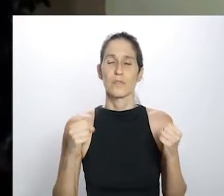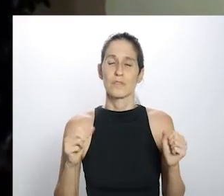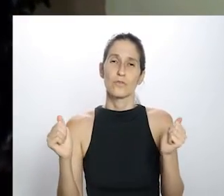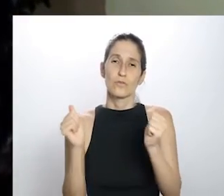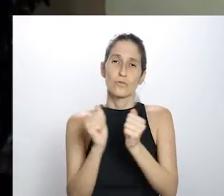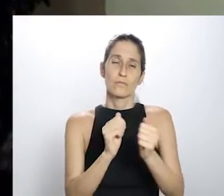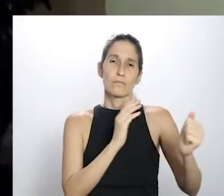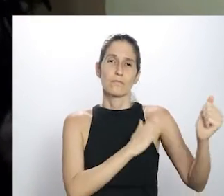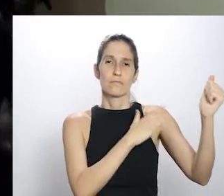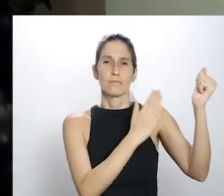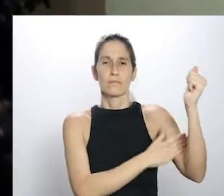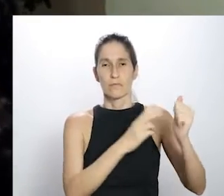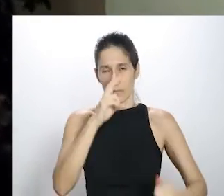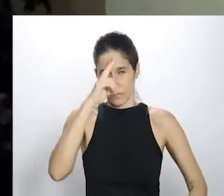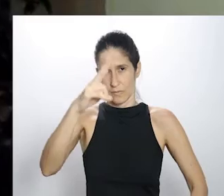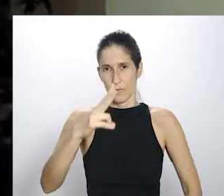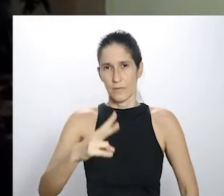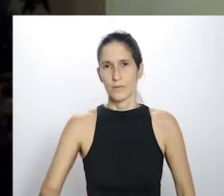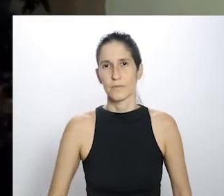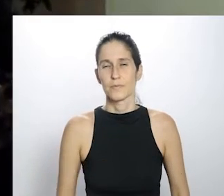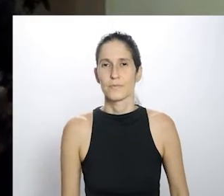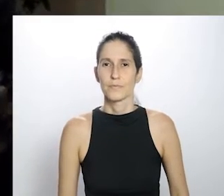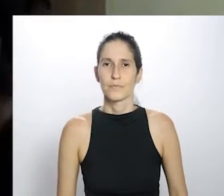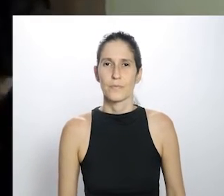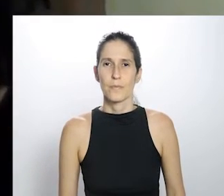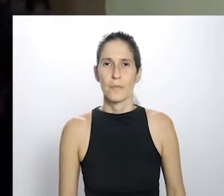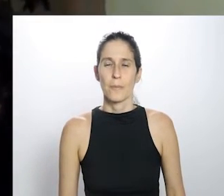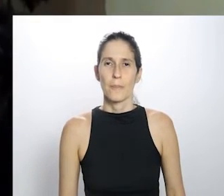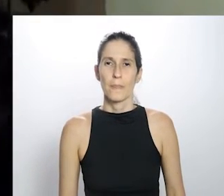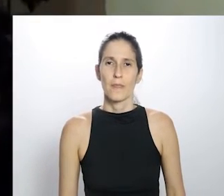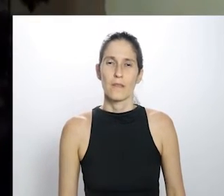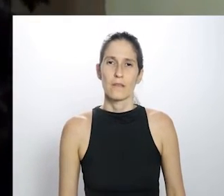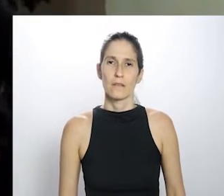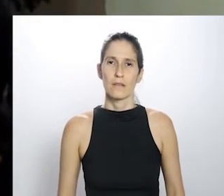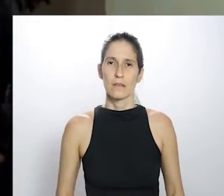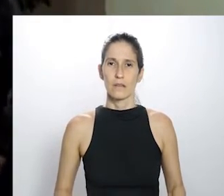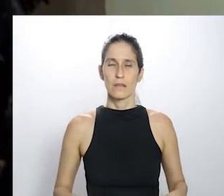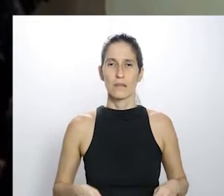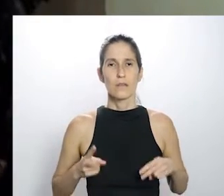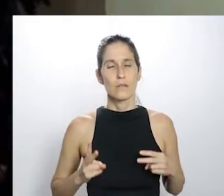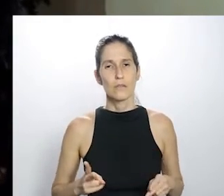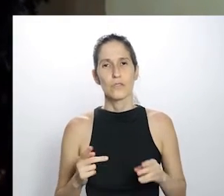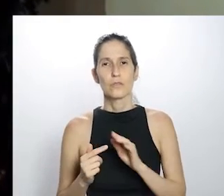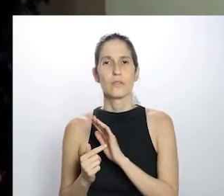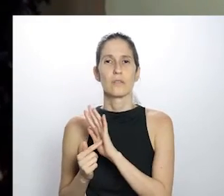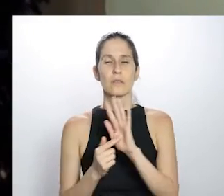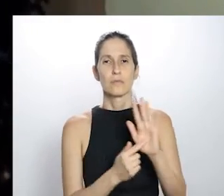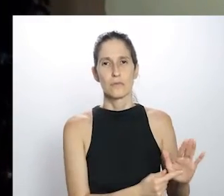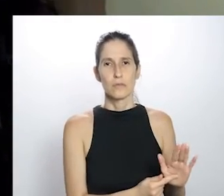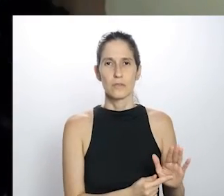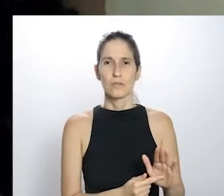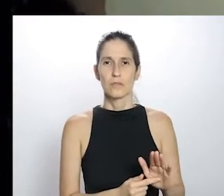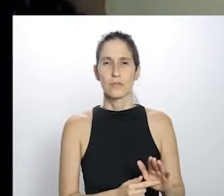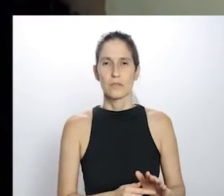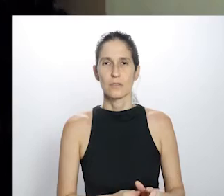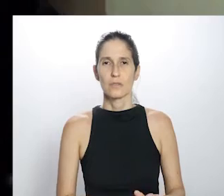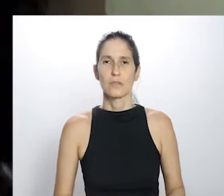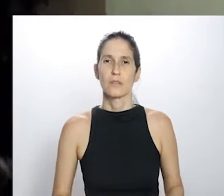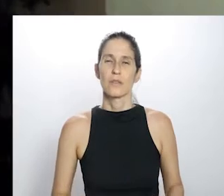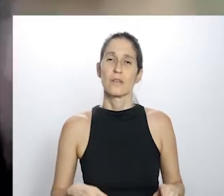gente vai conseguir se fortalecer e, ao mesmo tempo, seguir atento e atuante, porque, apesar de toda